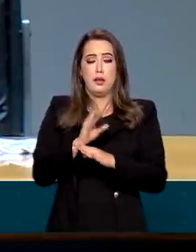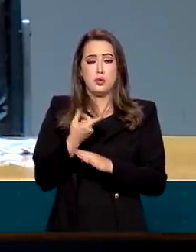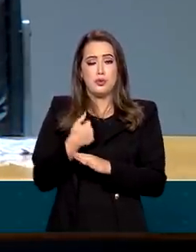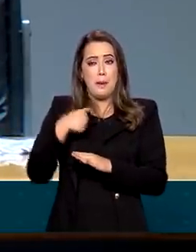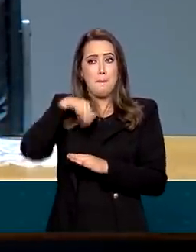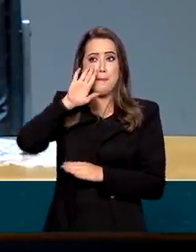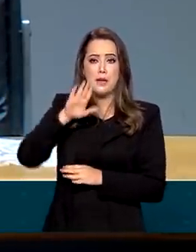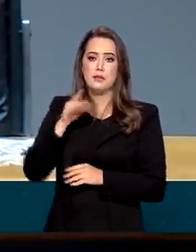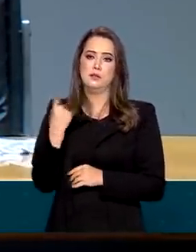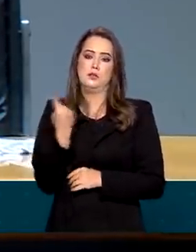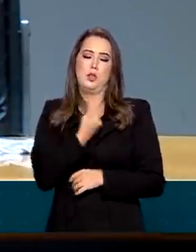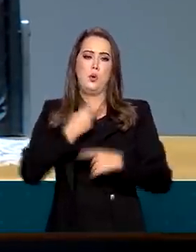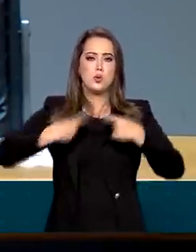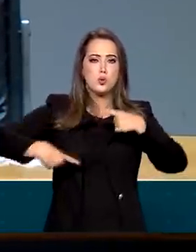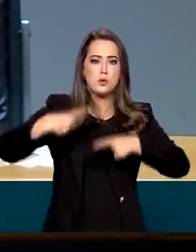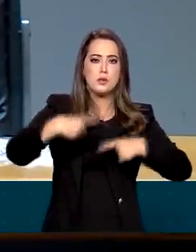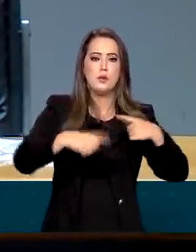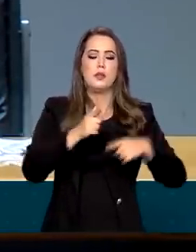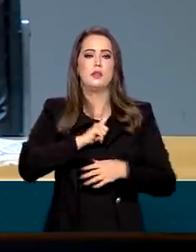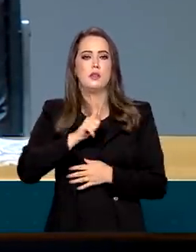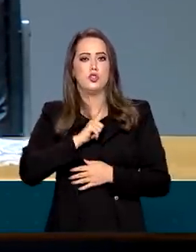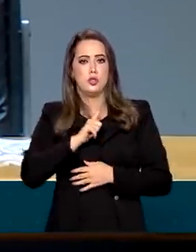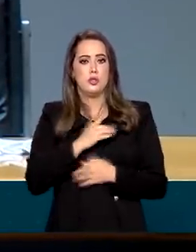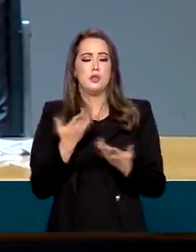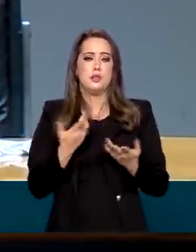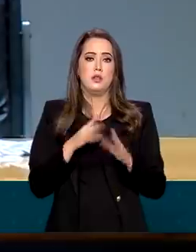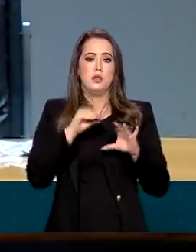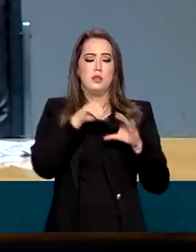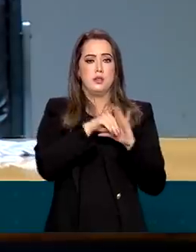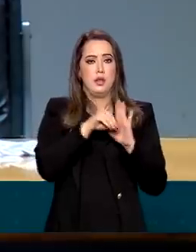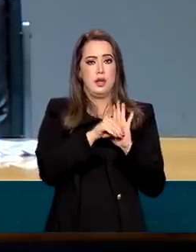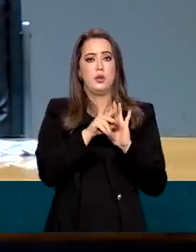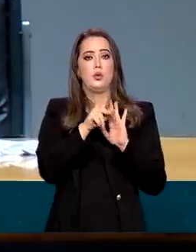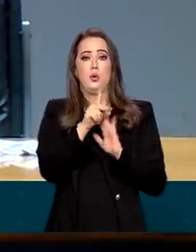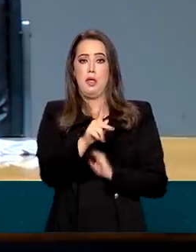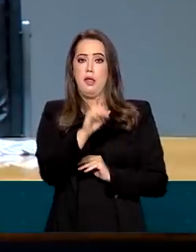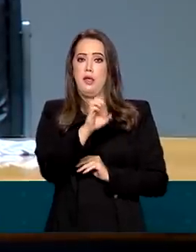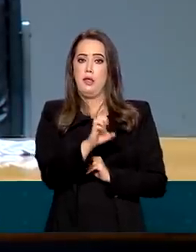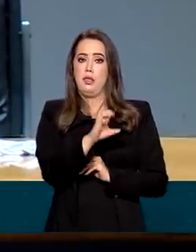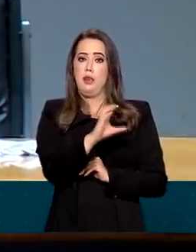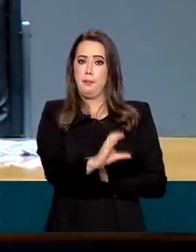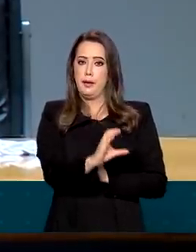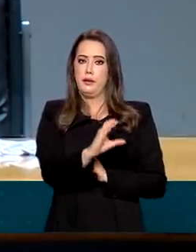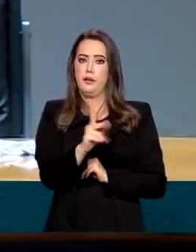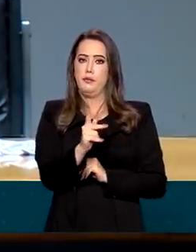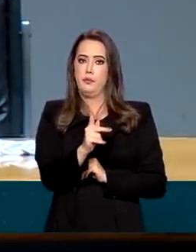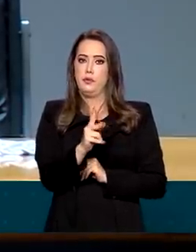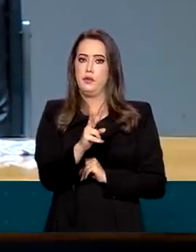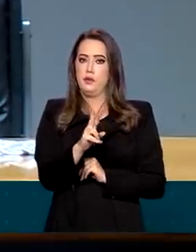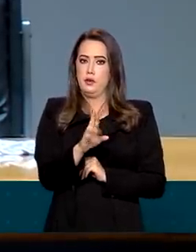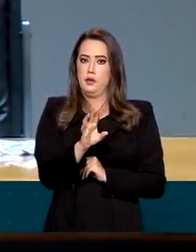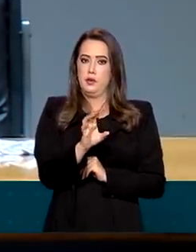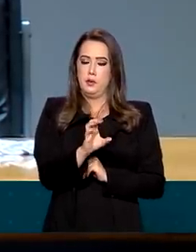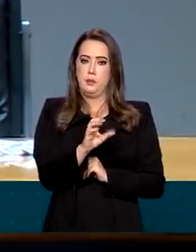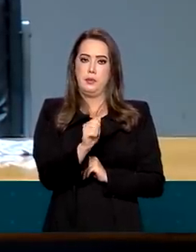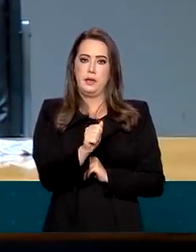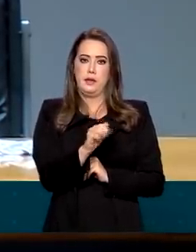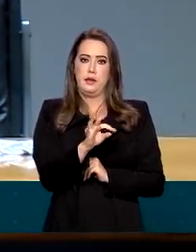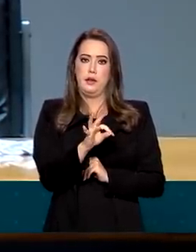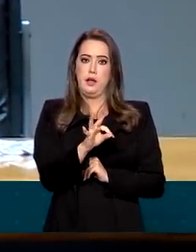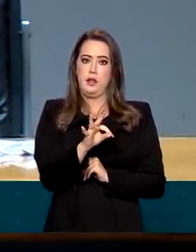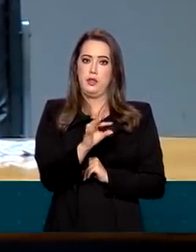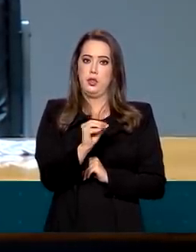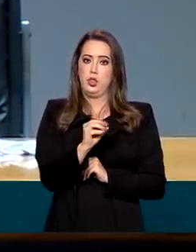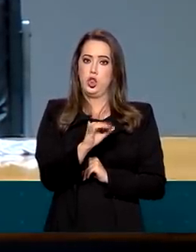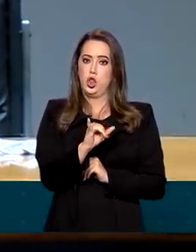que estava sendo discutido e é isso que entrou na PEC do Precatório. Entrou o seguinte, olha, vamos, então, botar os 400, mas